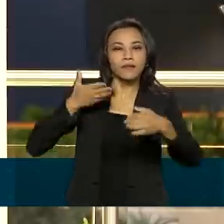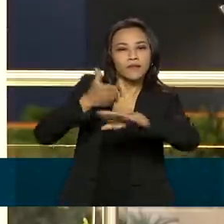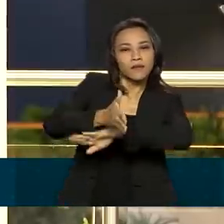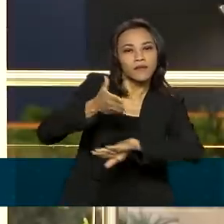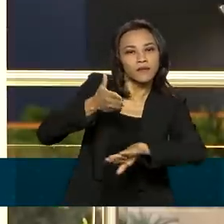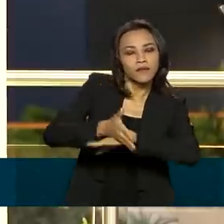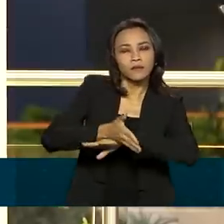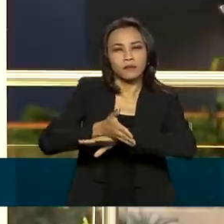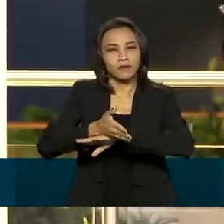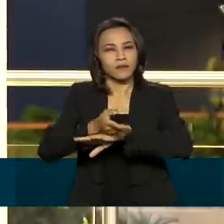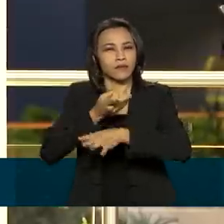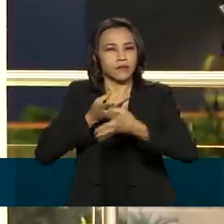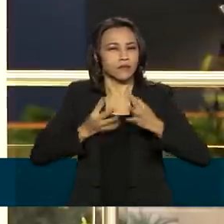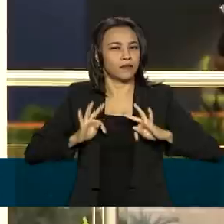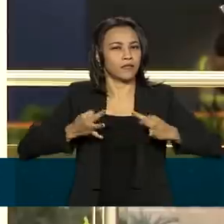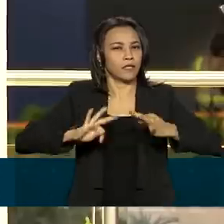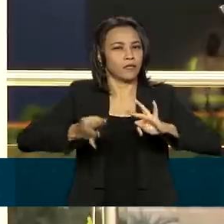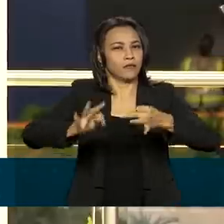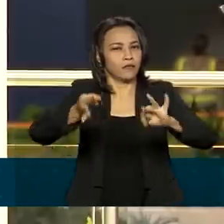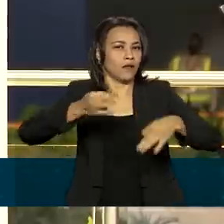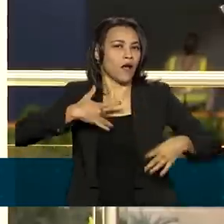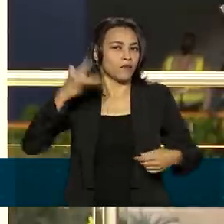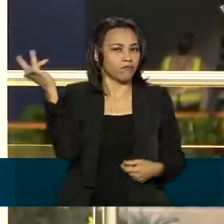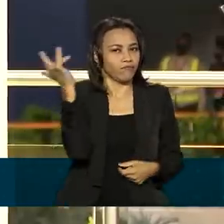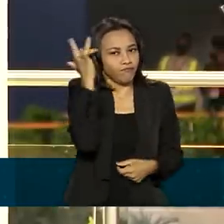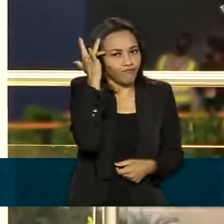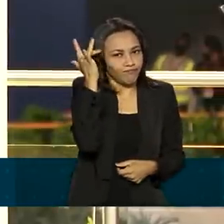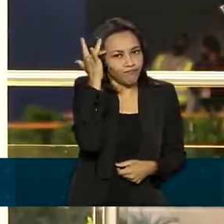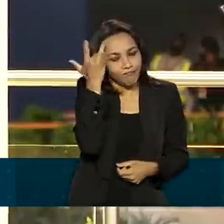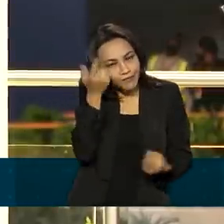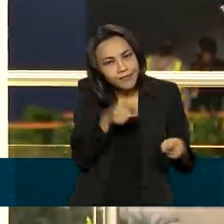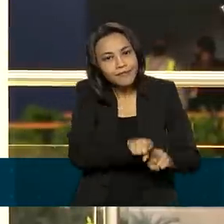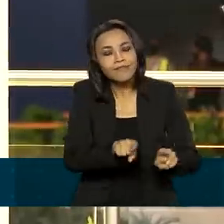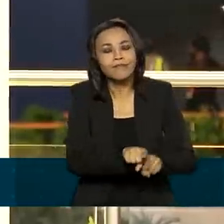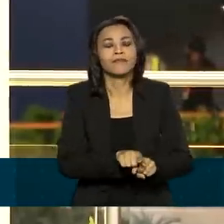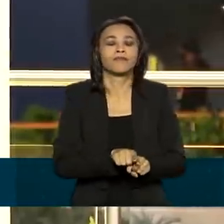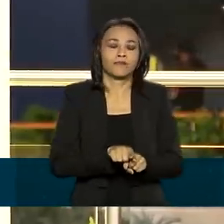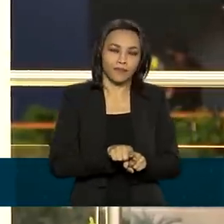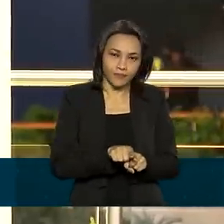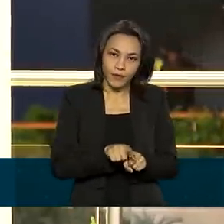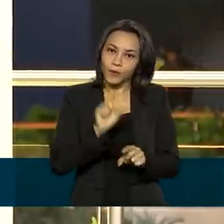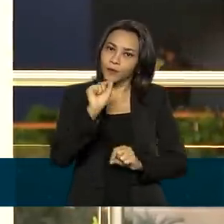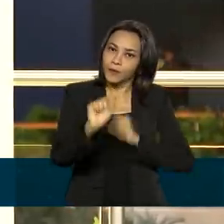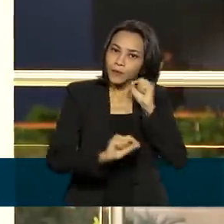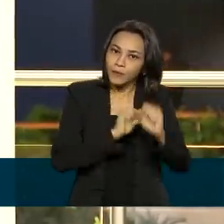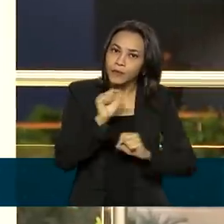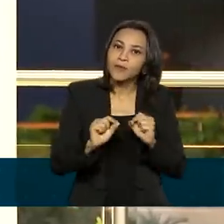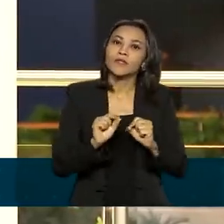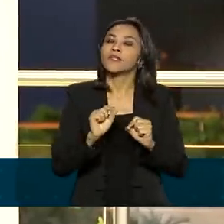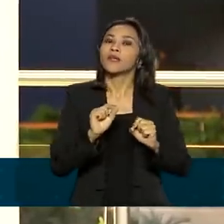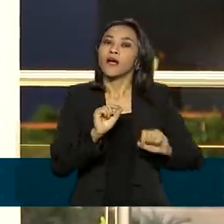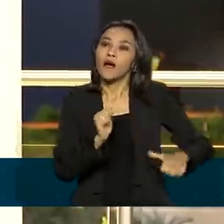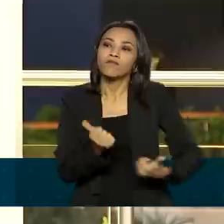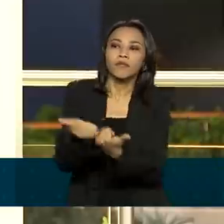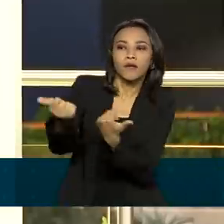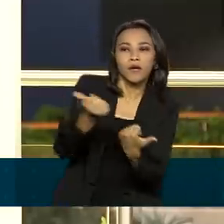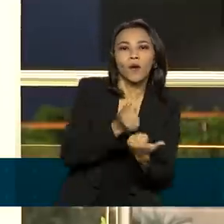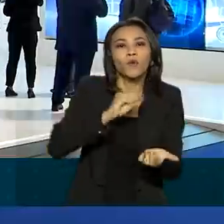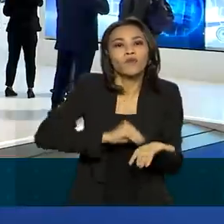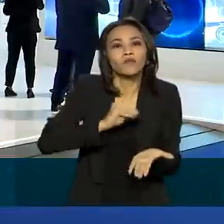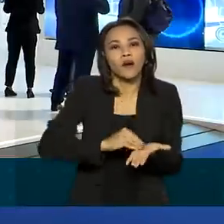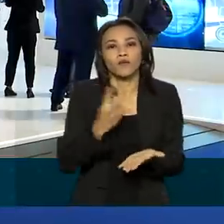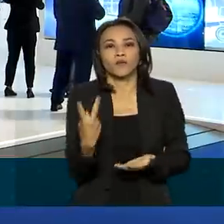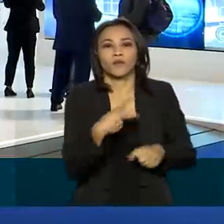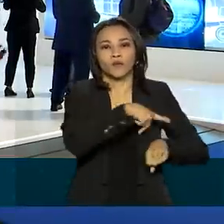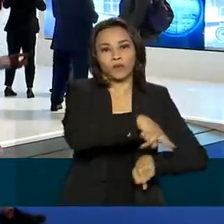tecnologia de ponta, bem como buscar suprir o que falta a cada um de nossos países.